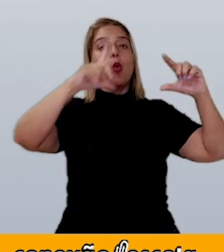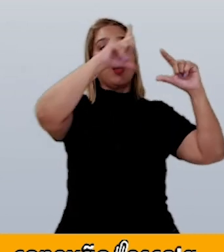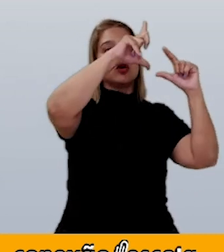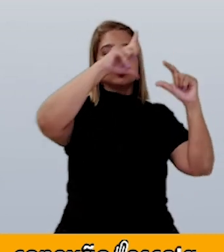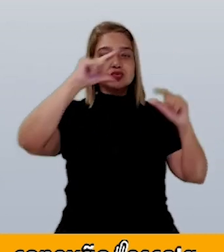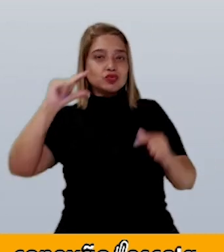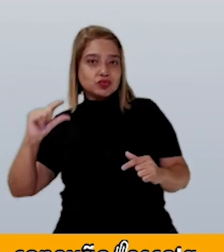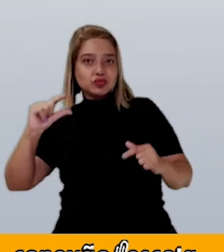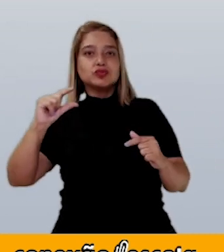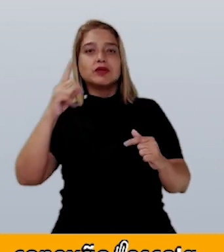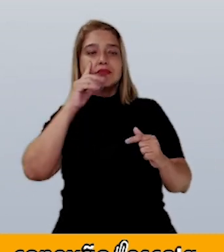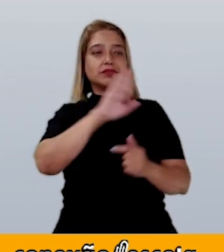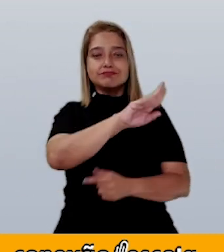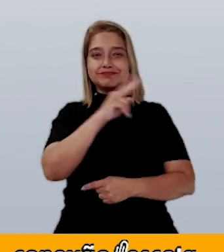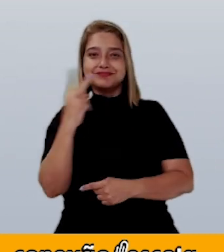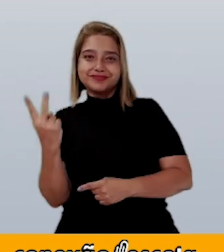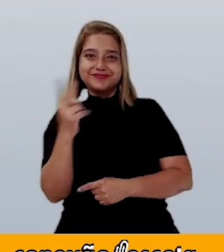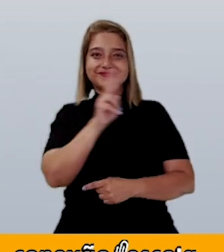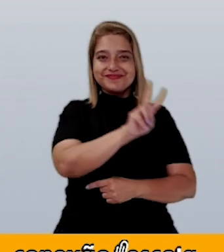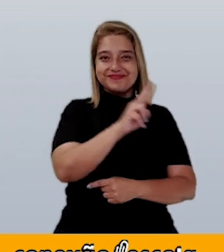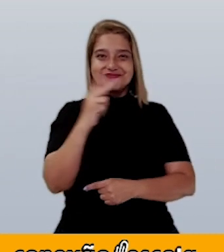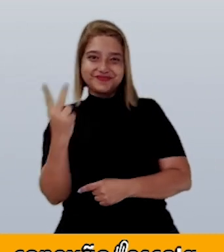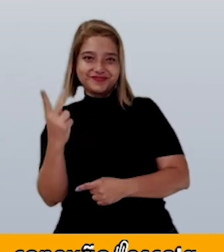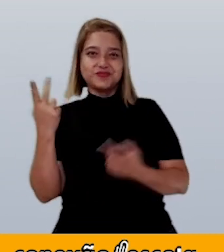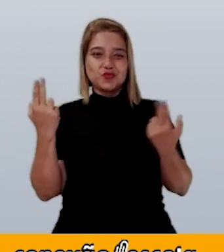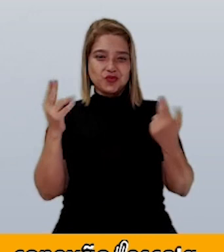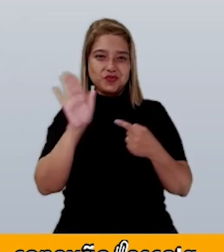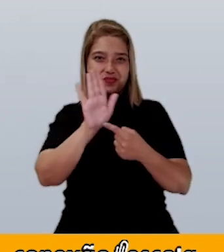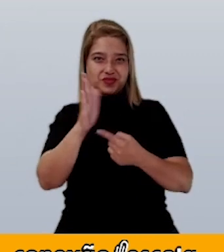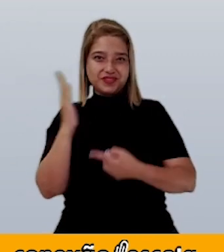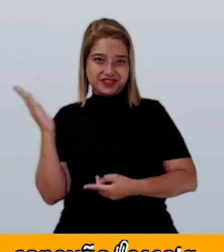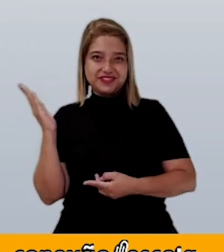da outra, como você está vendo na imagem.